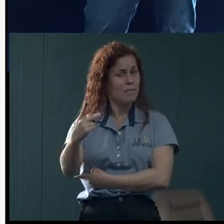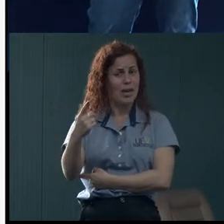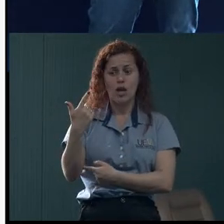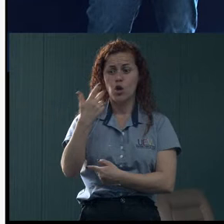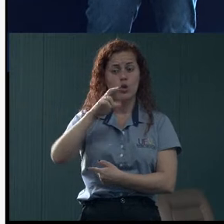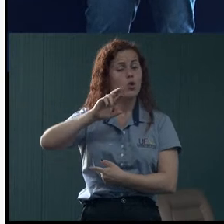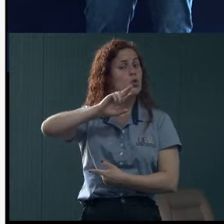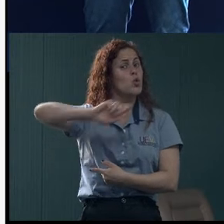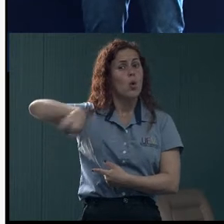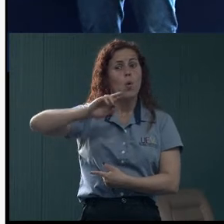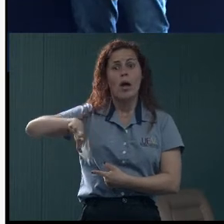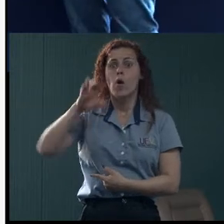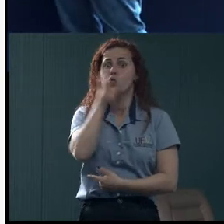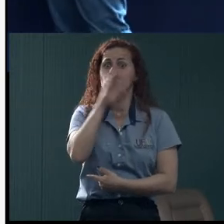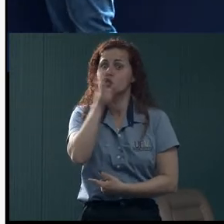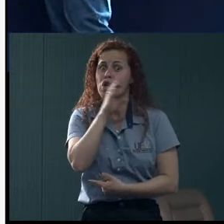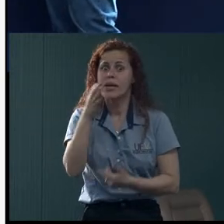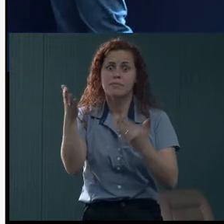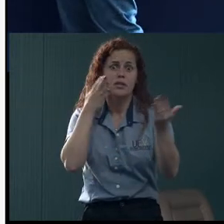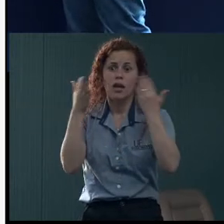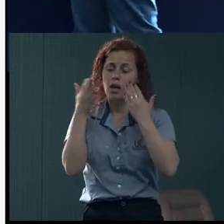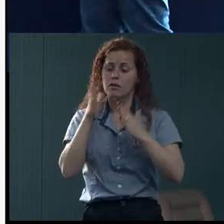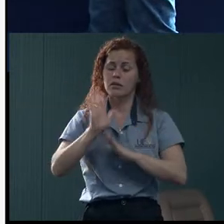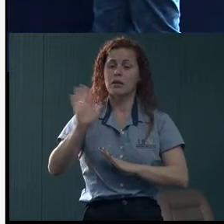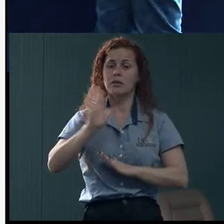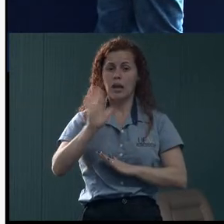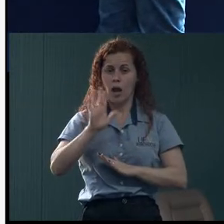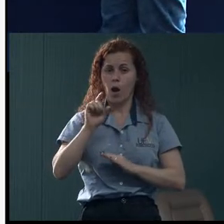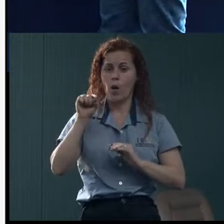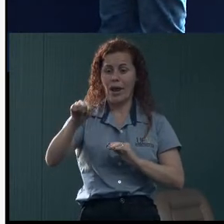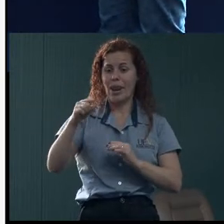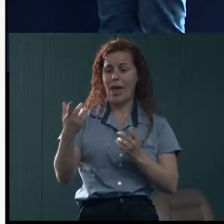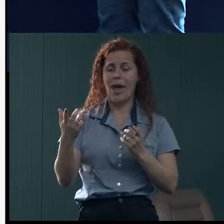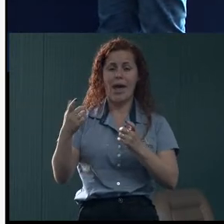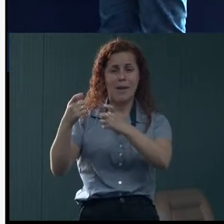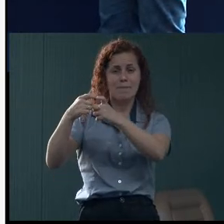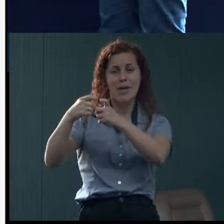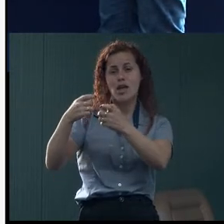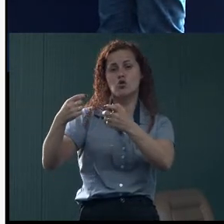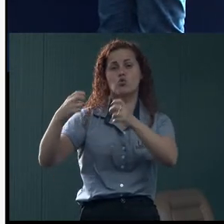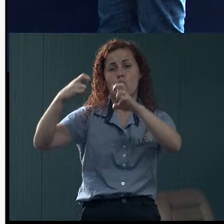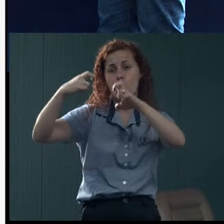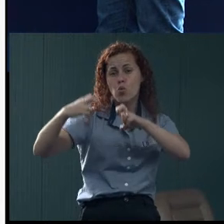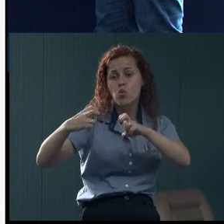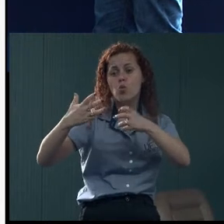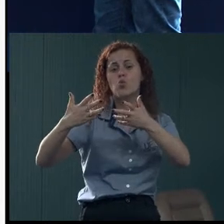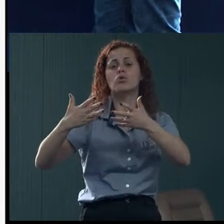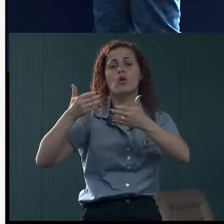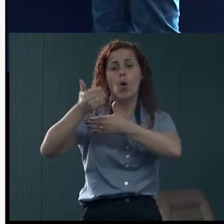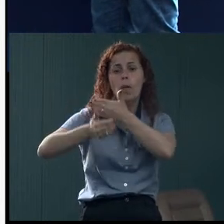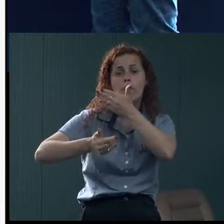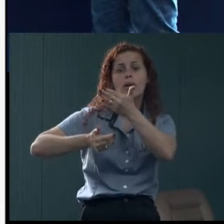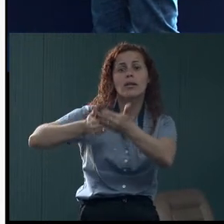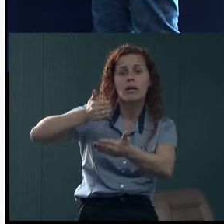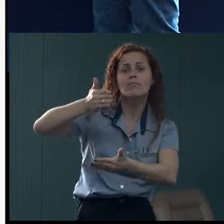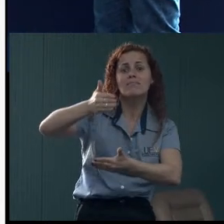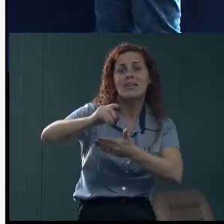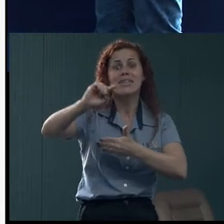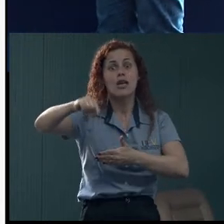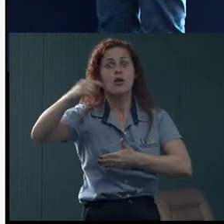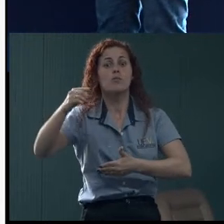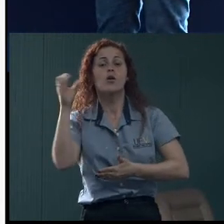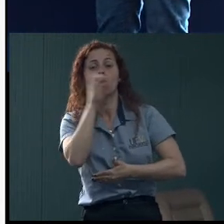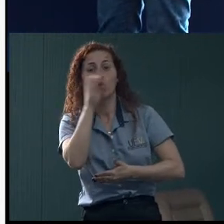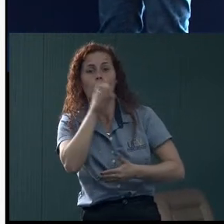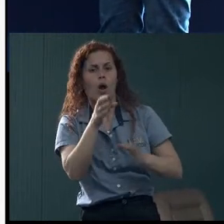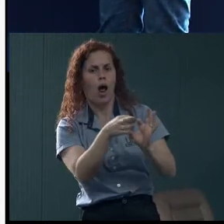serviço de urgência psiquiátrica. A DVP é um serviço de atendimento ambulatorial que pode fazer o acompanhamento do pós-urgência. Teve